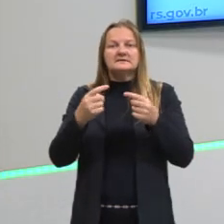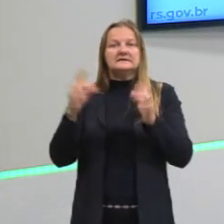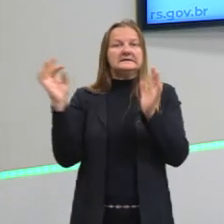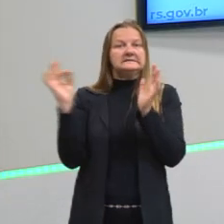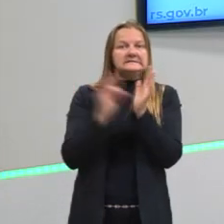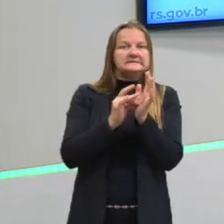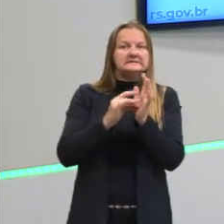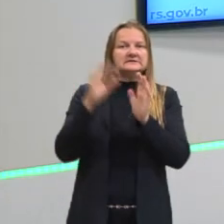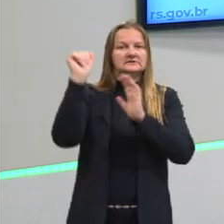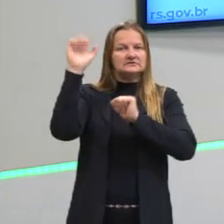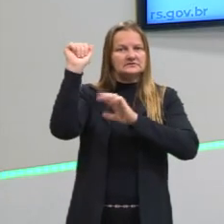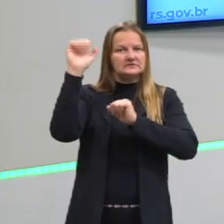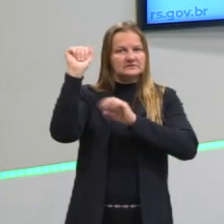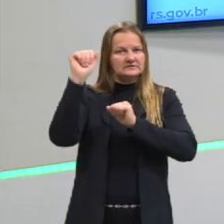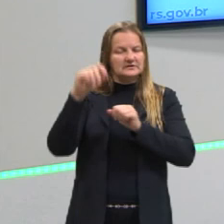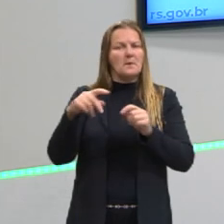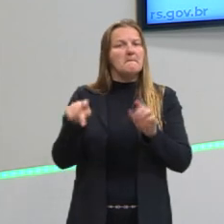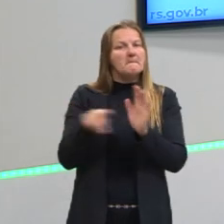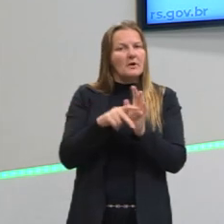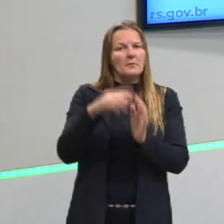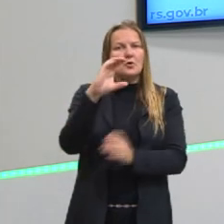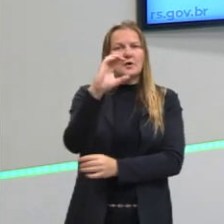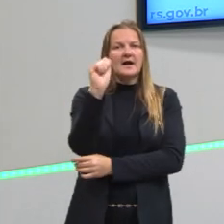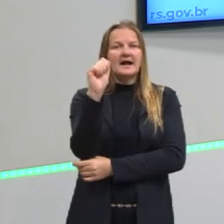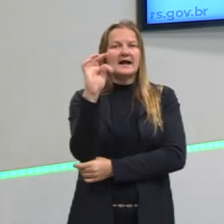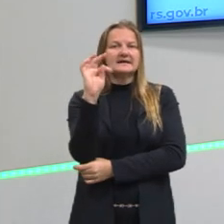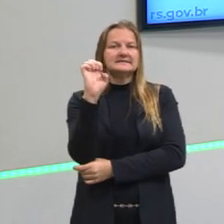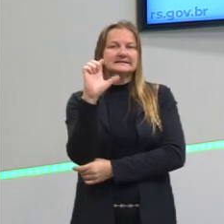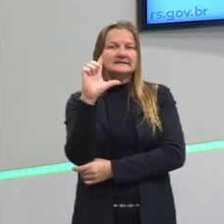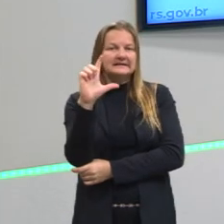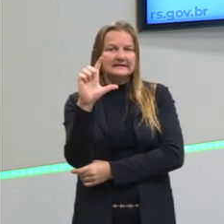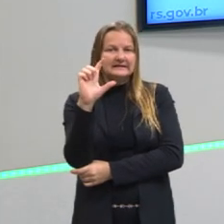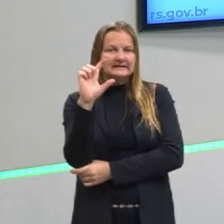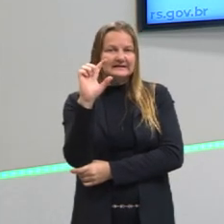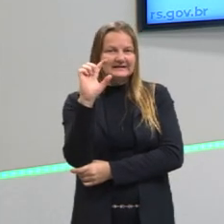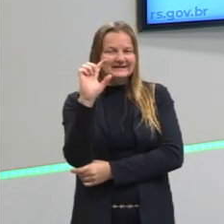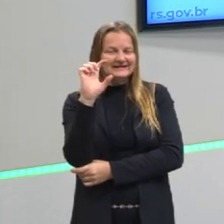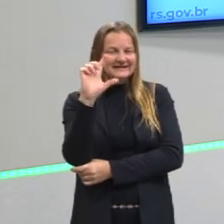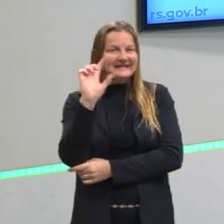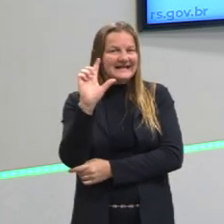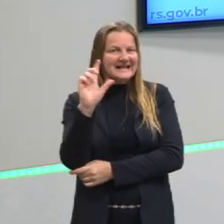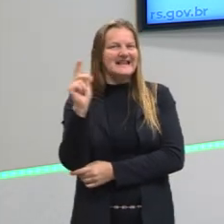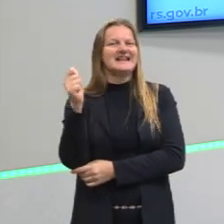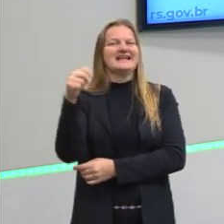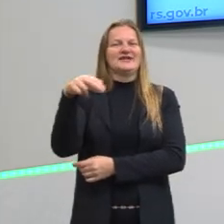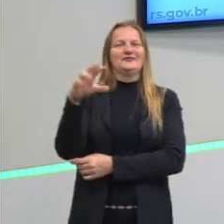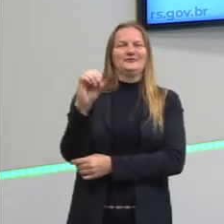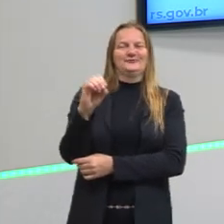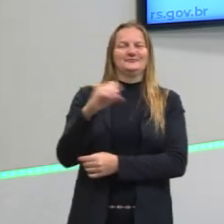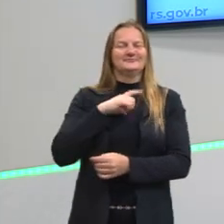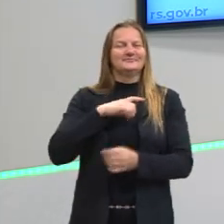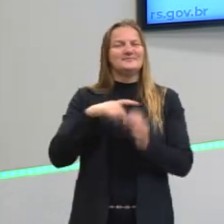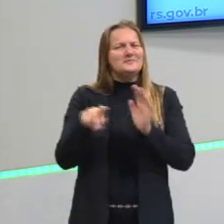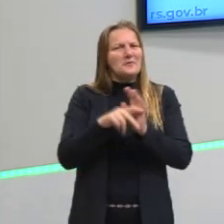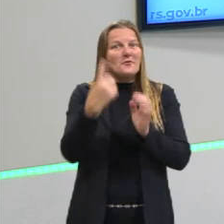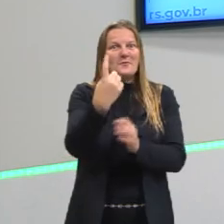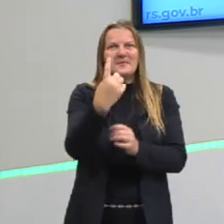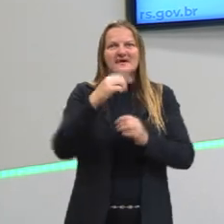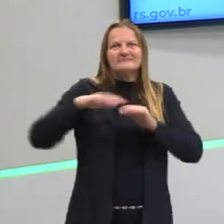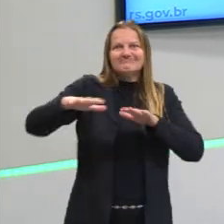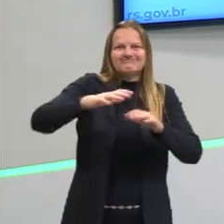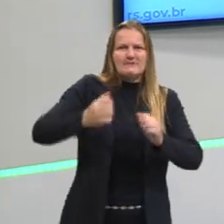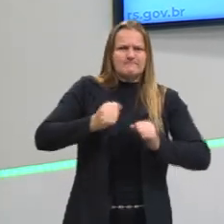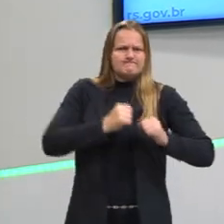castelhano, que era do reino de Castela. Até hoje se fala, né, o castelhano. Centraliza a justiça,